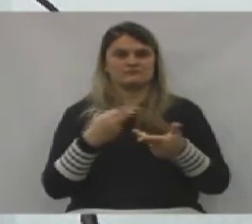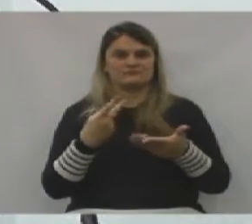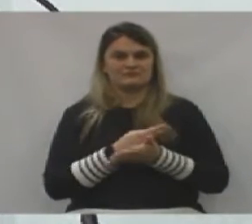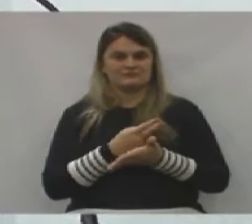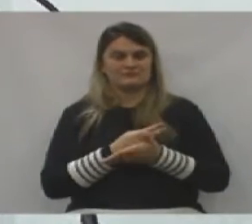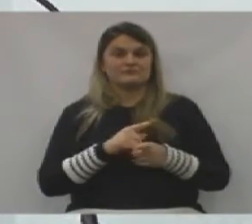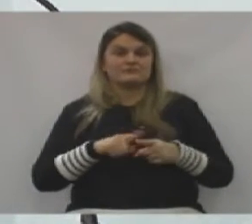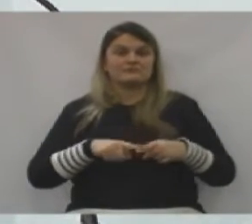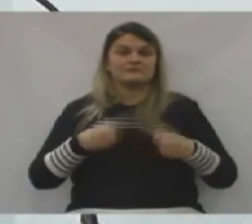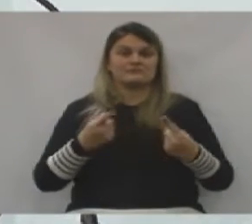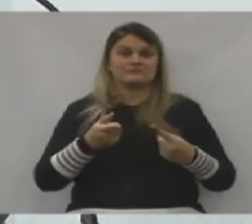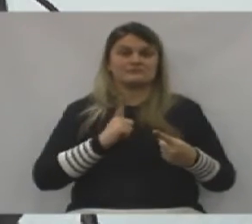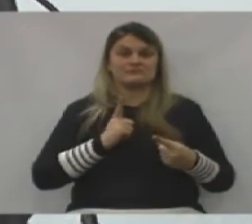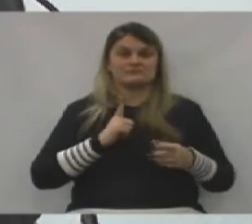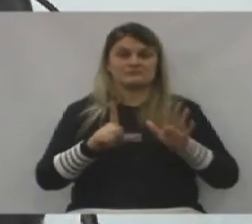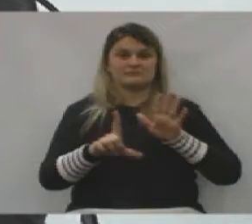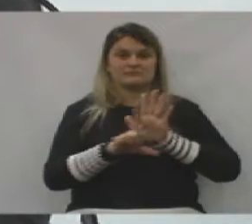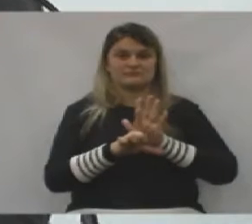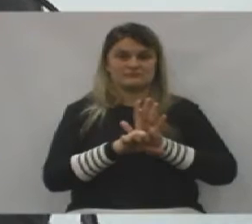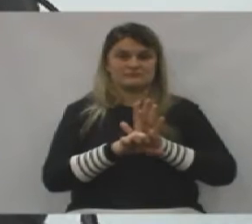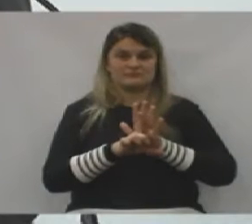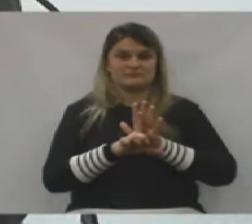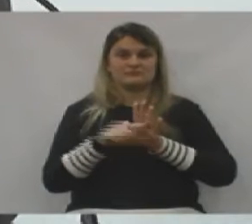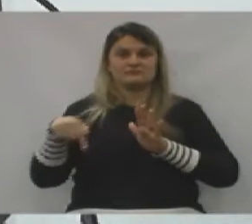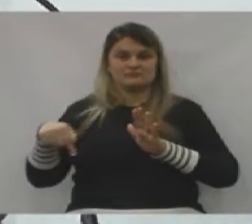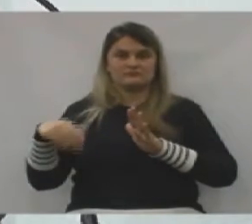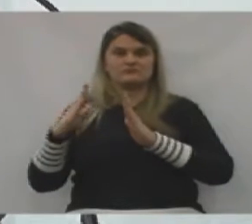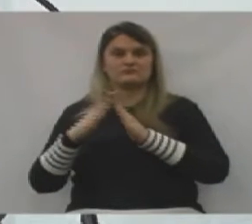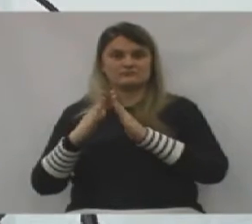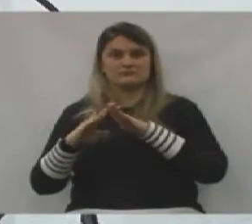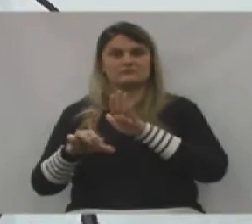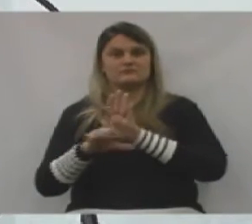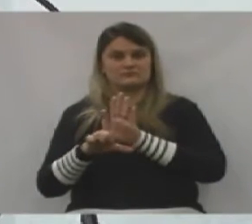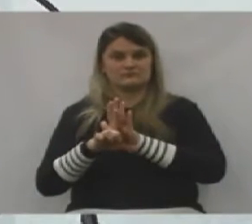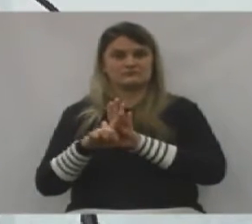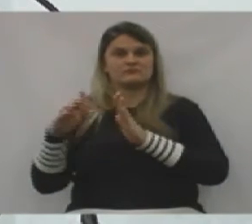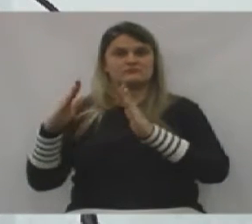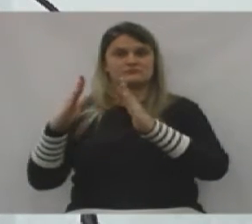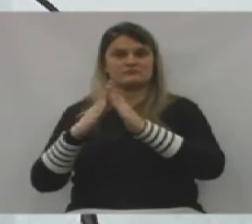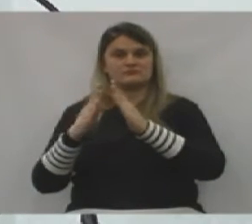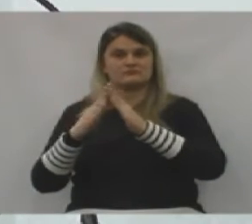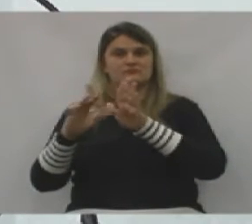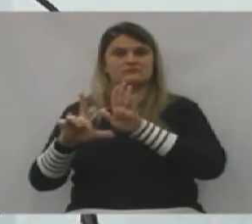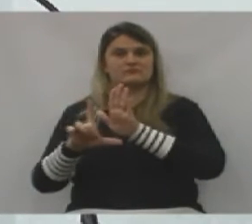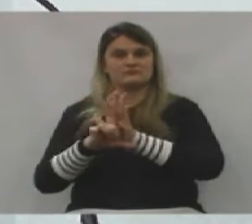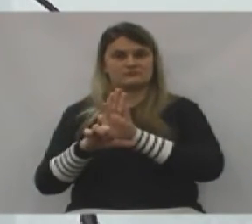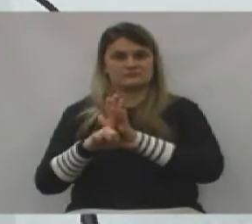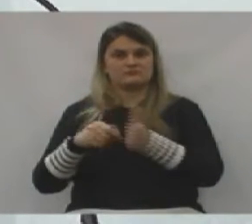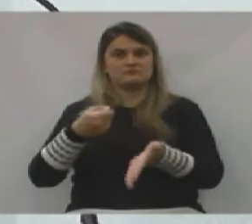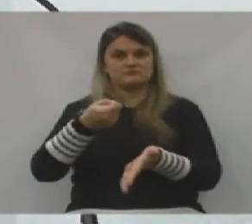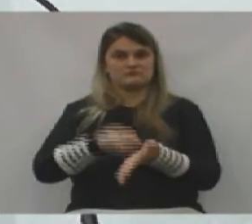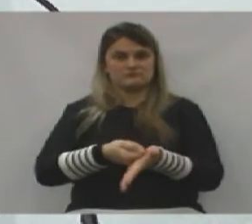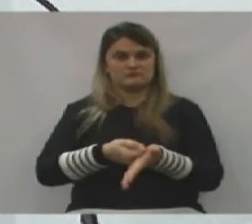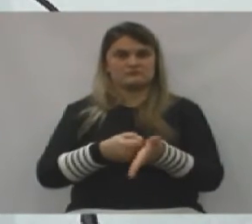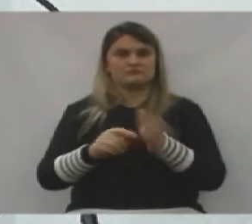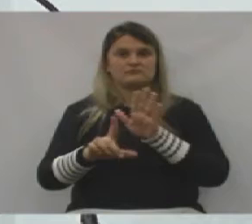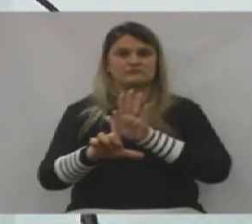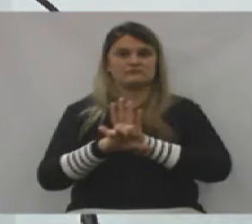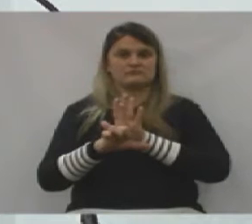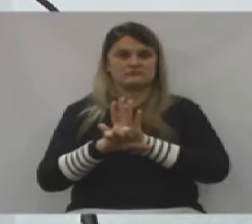existem leis, essa aqui não é chamada casa de leis? Casa de leis cumpre-se a lei,